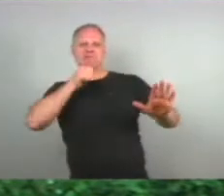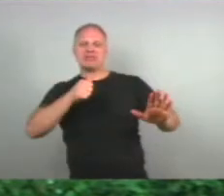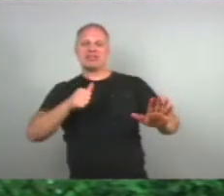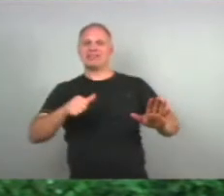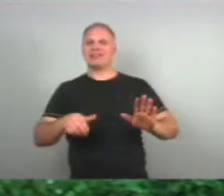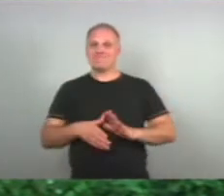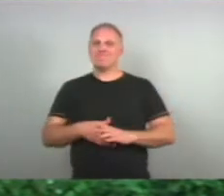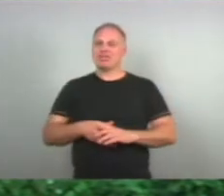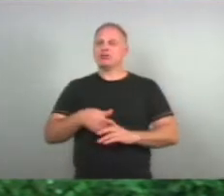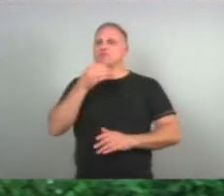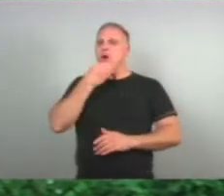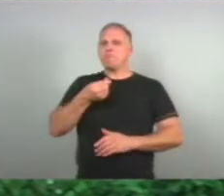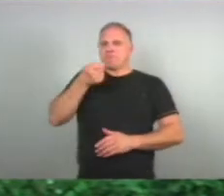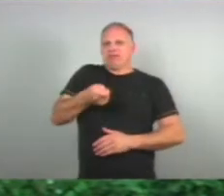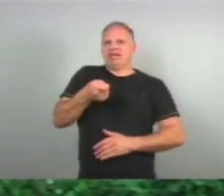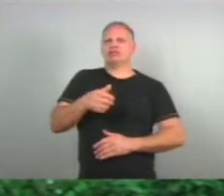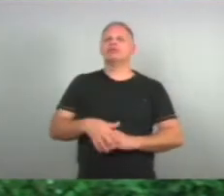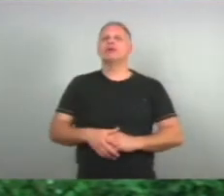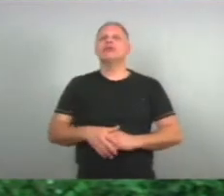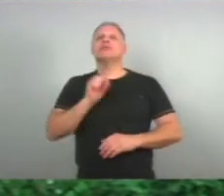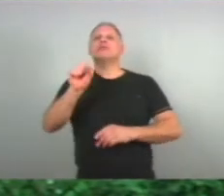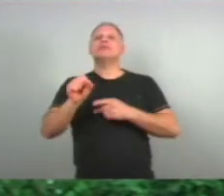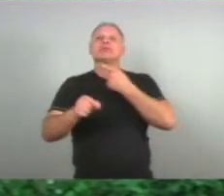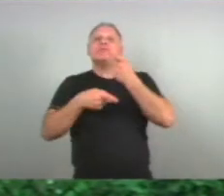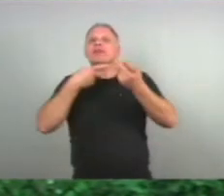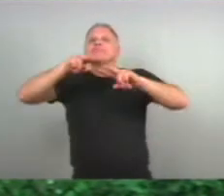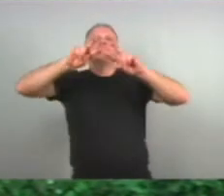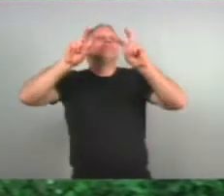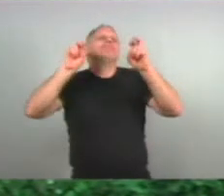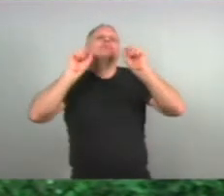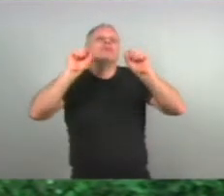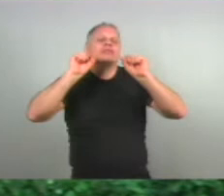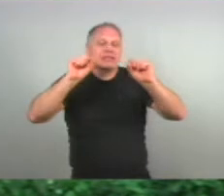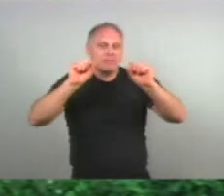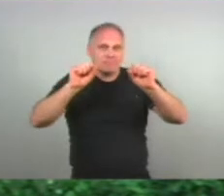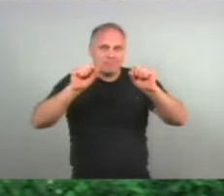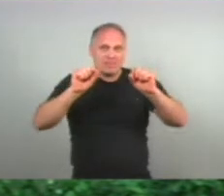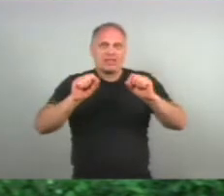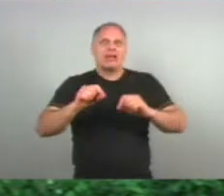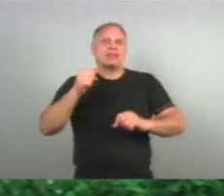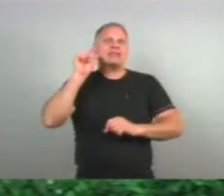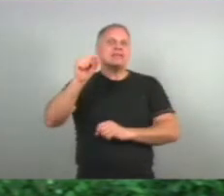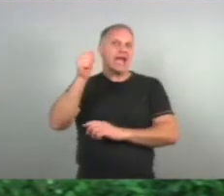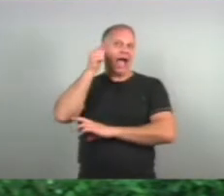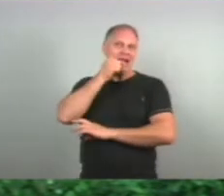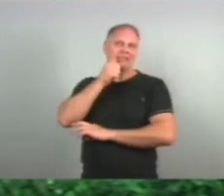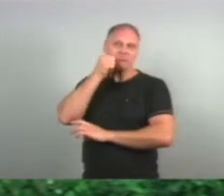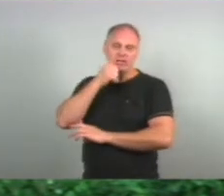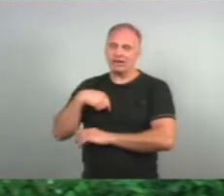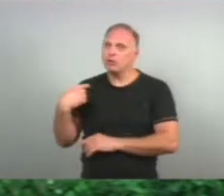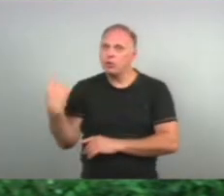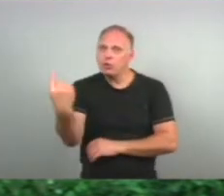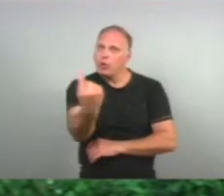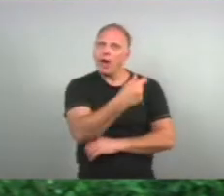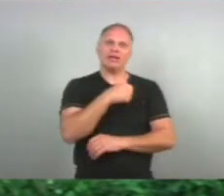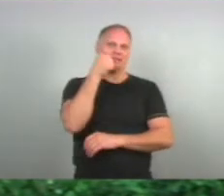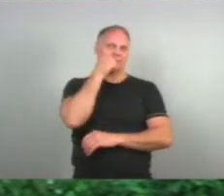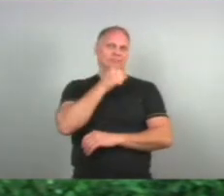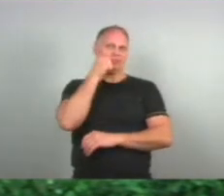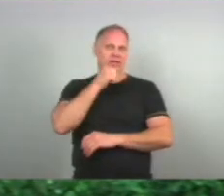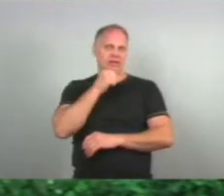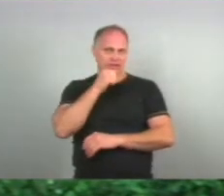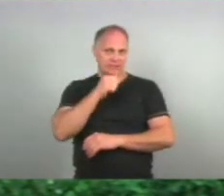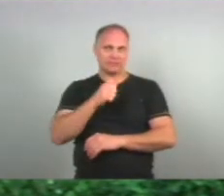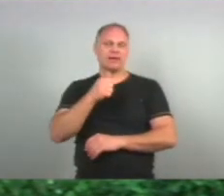O que eu diria Sobre isso Que As mulheres Né? Nós mulheres Nós